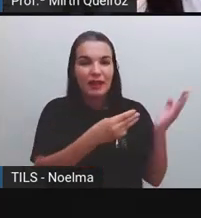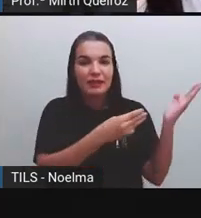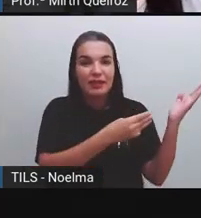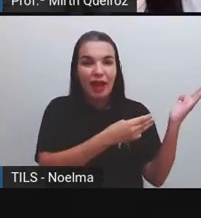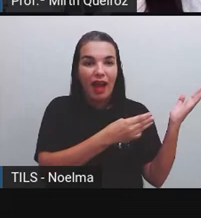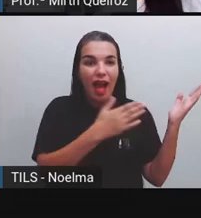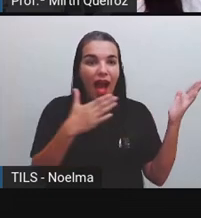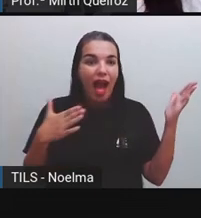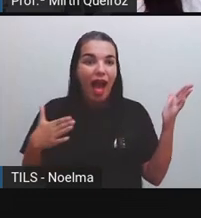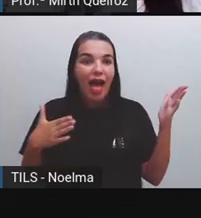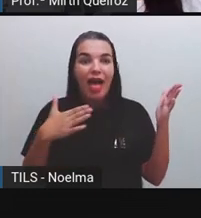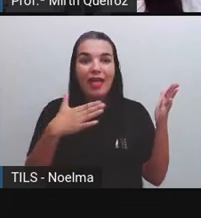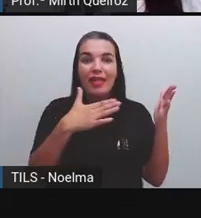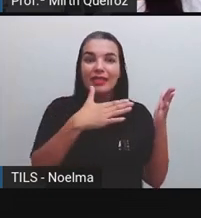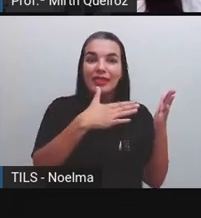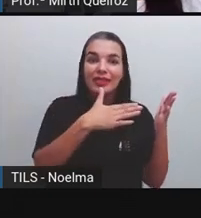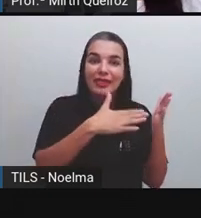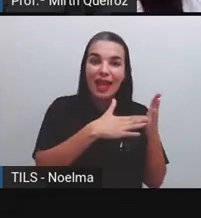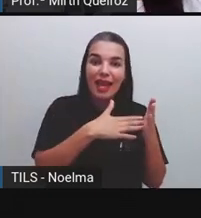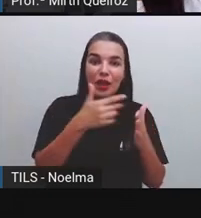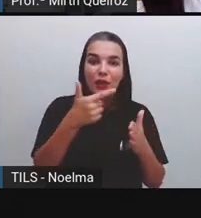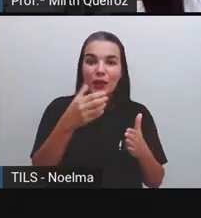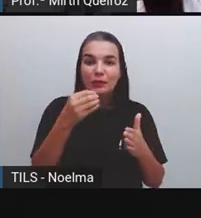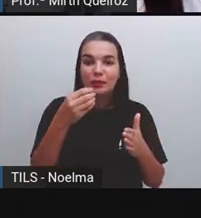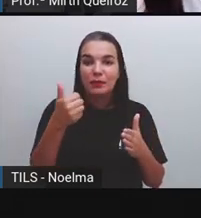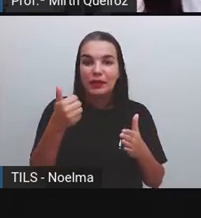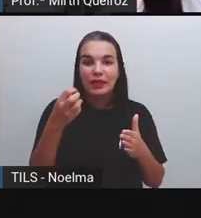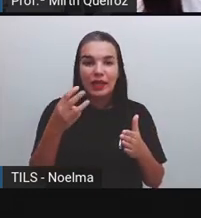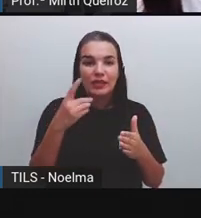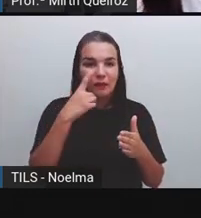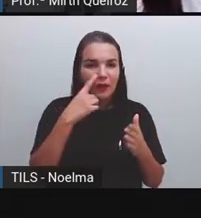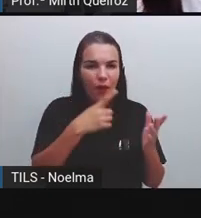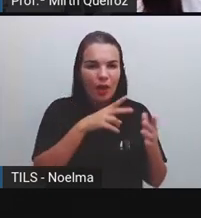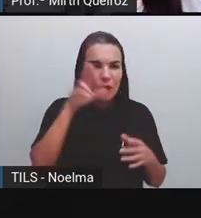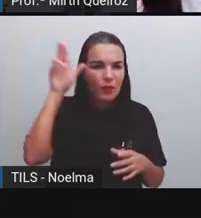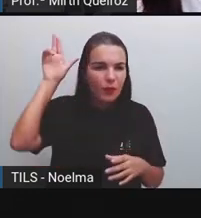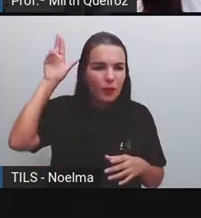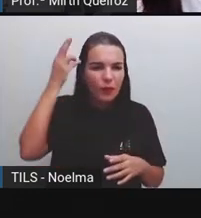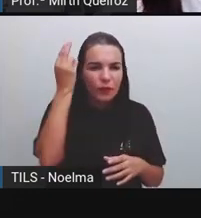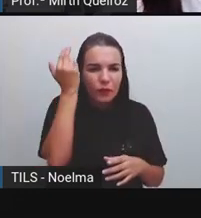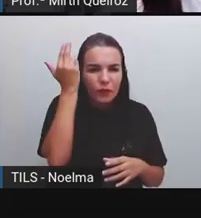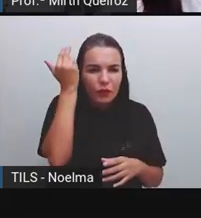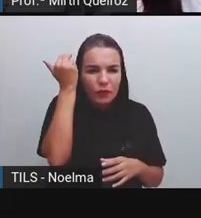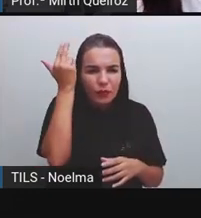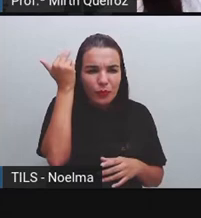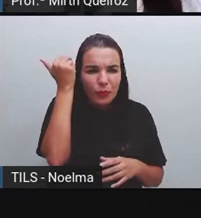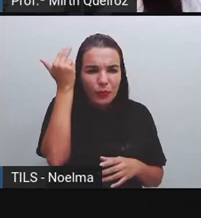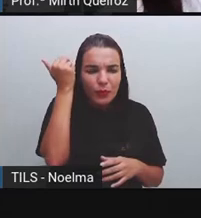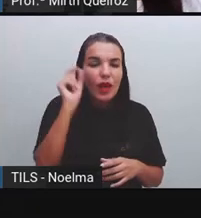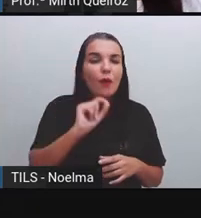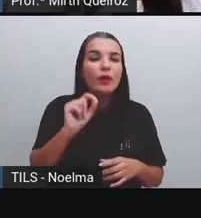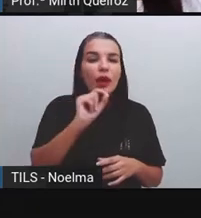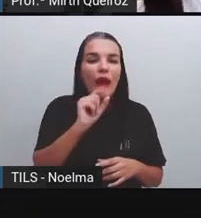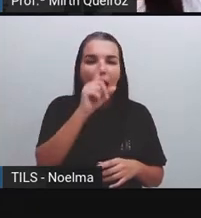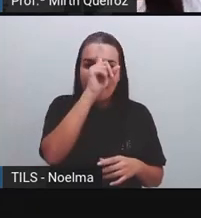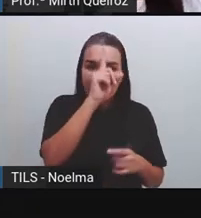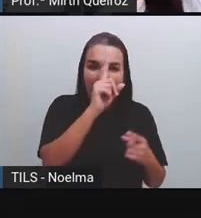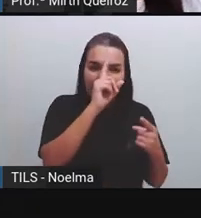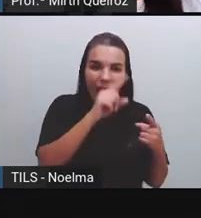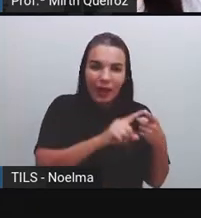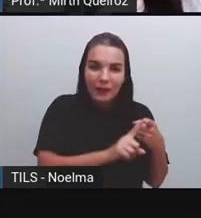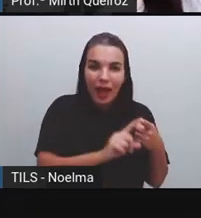né? Observe que o coelhinho da Mônica aí era amarelo. Aí, em 1966, o coelhinho já era azul.